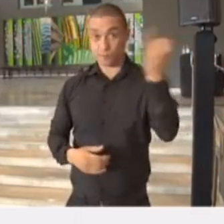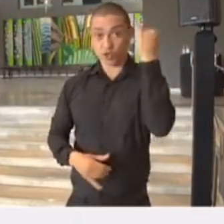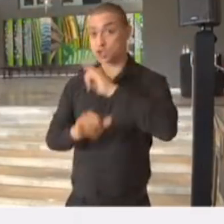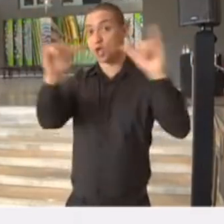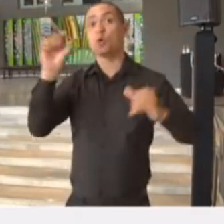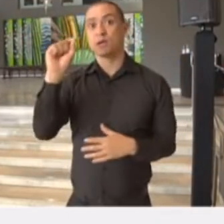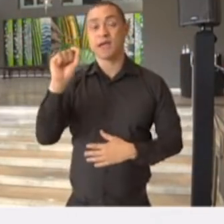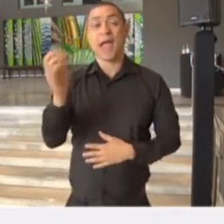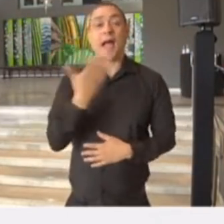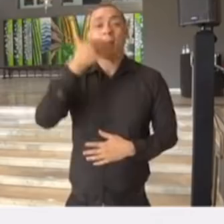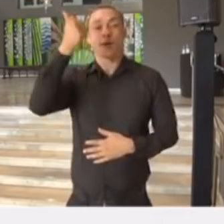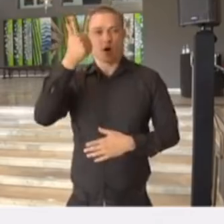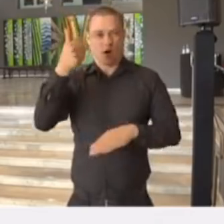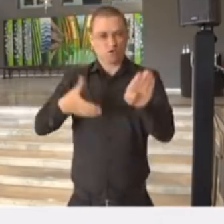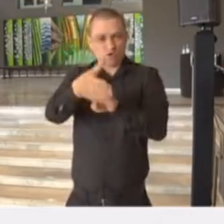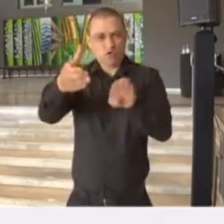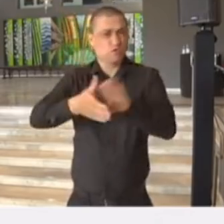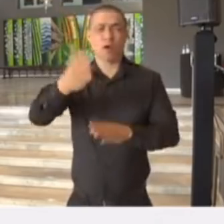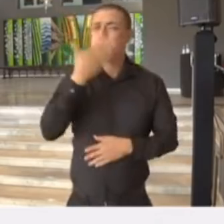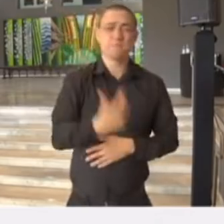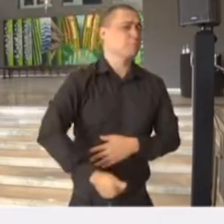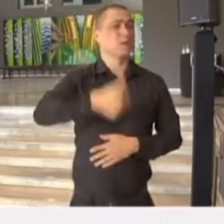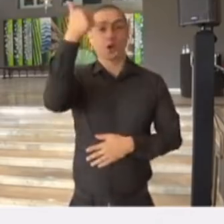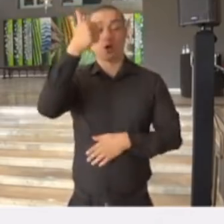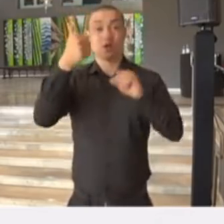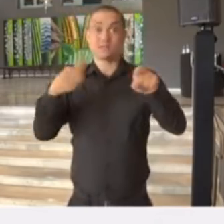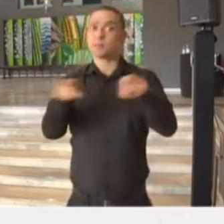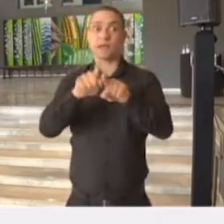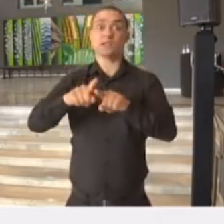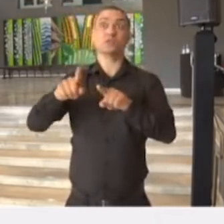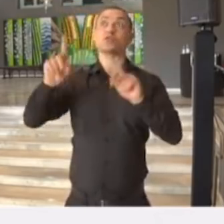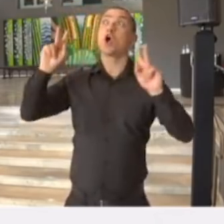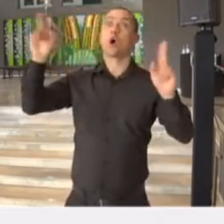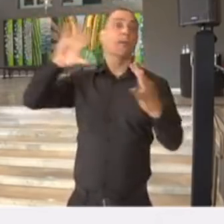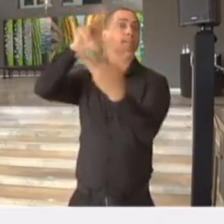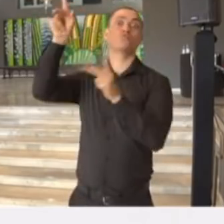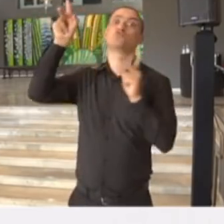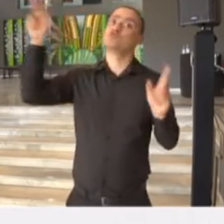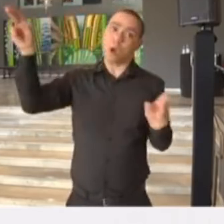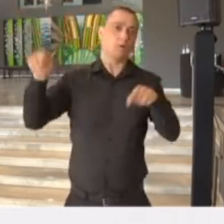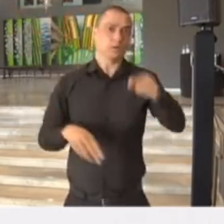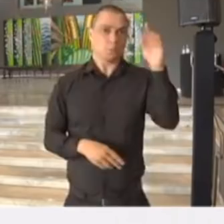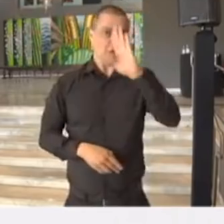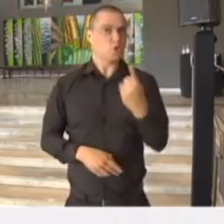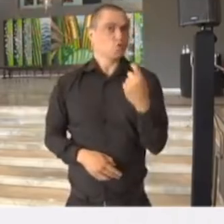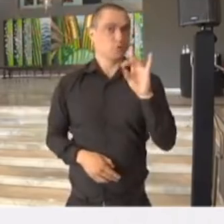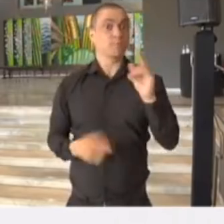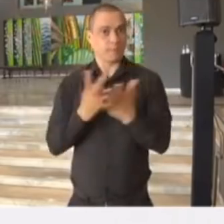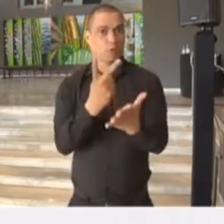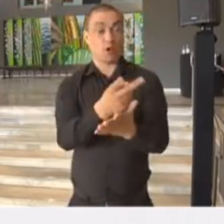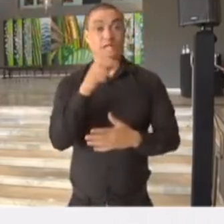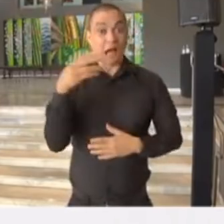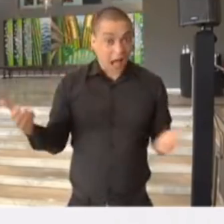As melhores orientações, e aquilo que tem acontecido no mundo, e isso é importante, inclusive, para continuarmos fazendo isso.